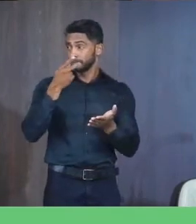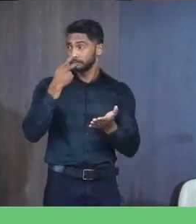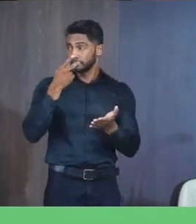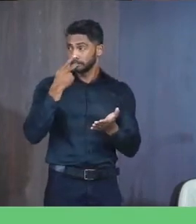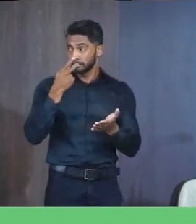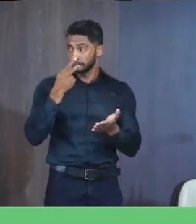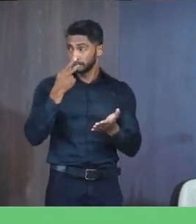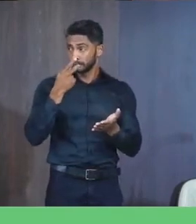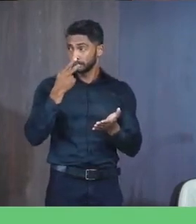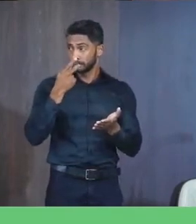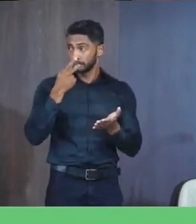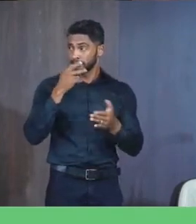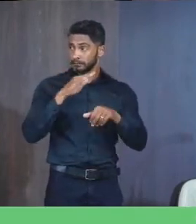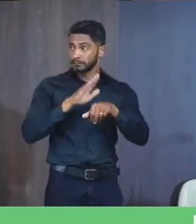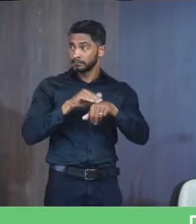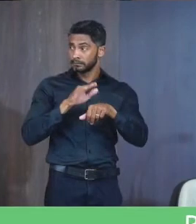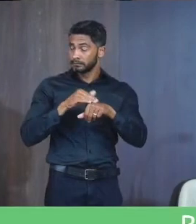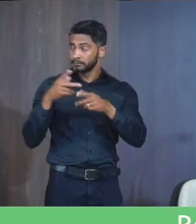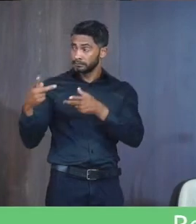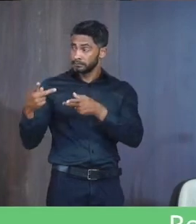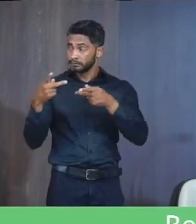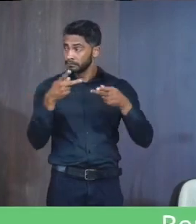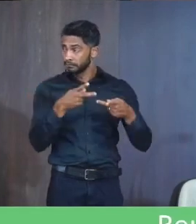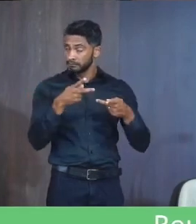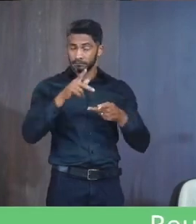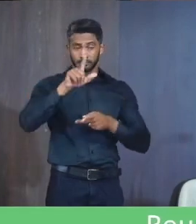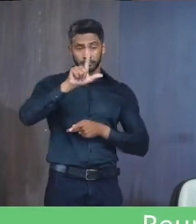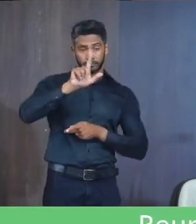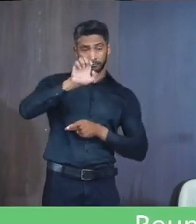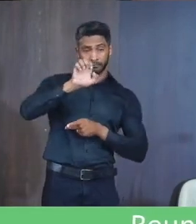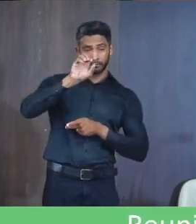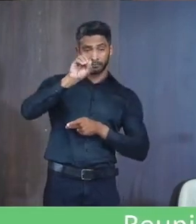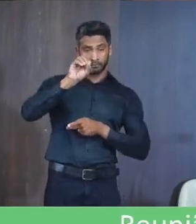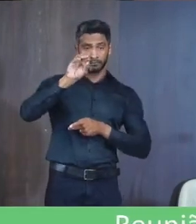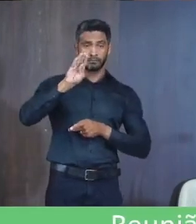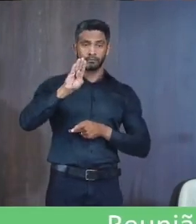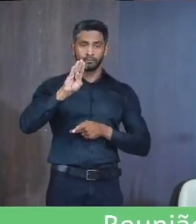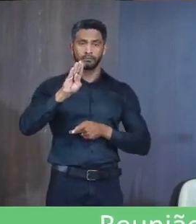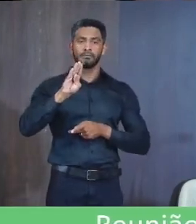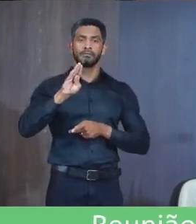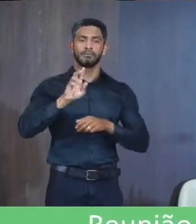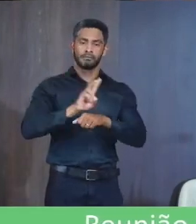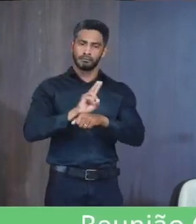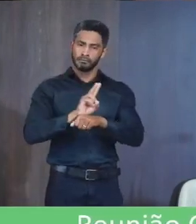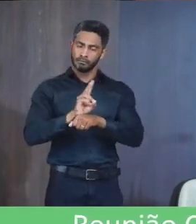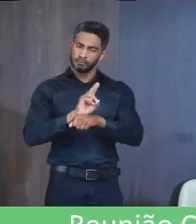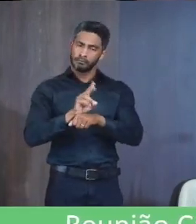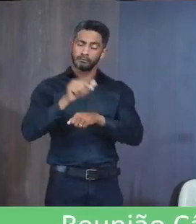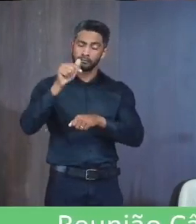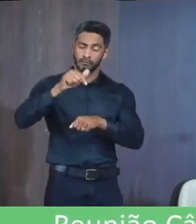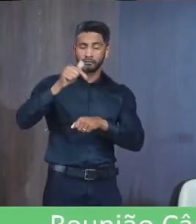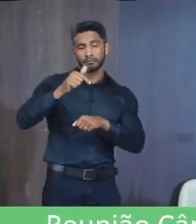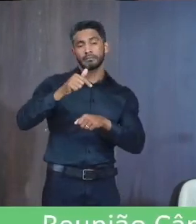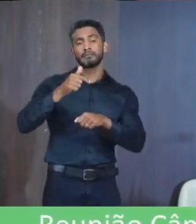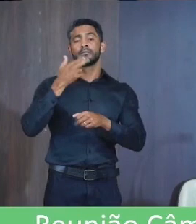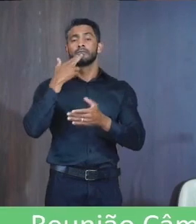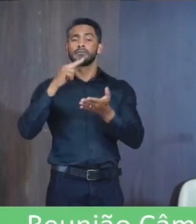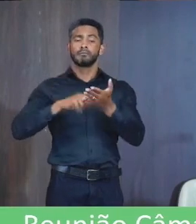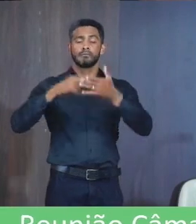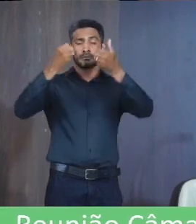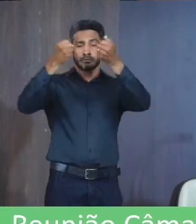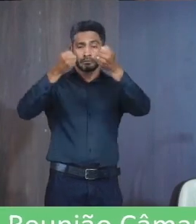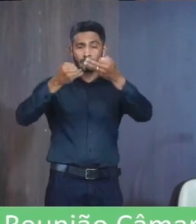Essas extensões A convite Para o Léo O gerente do Correio Para ver se ele Vem aqui Para explanar Explicar melhor